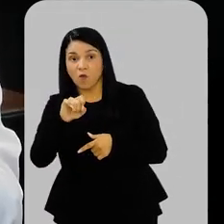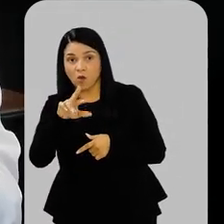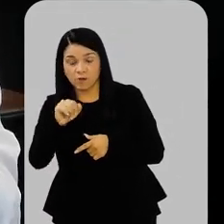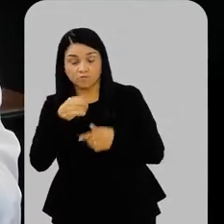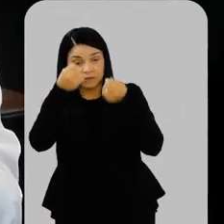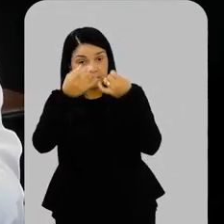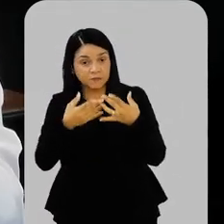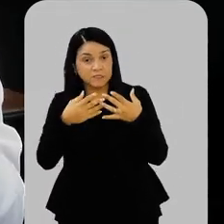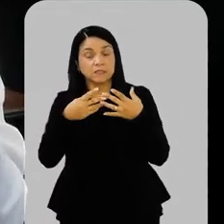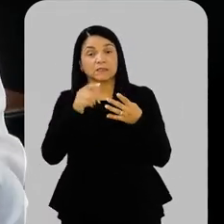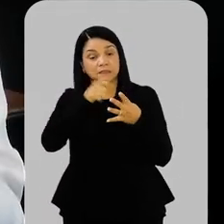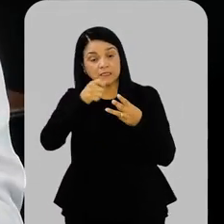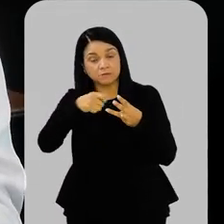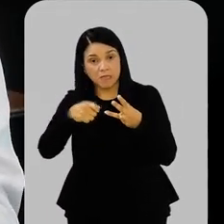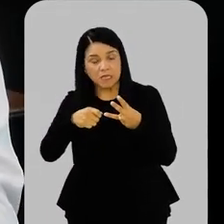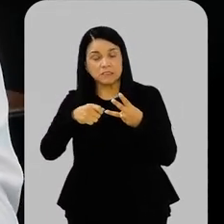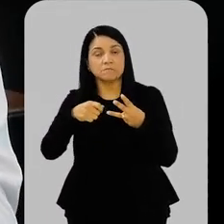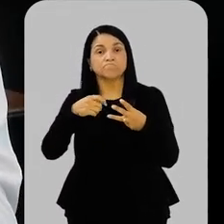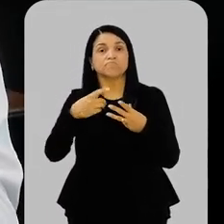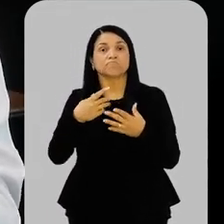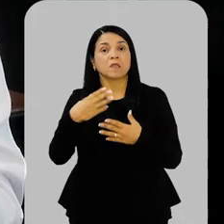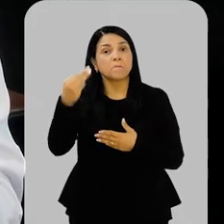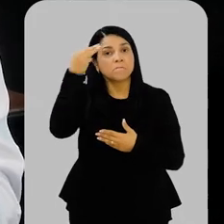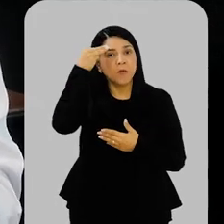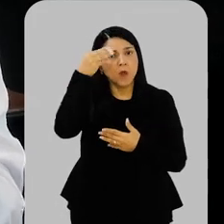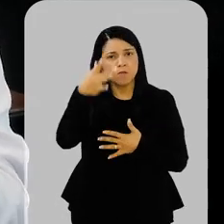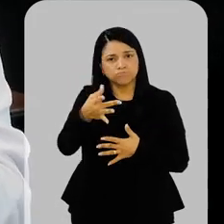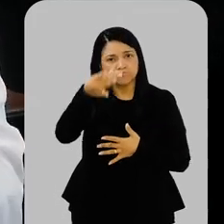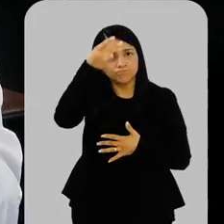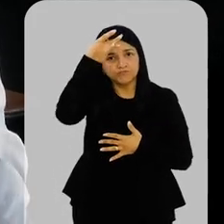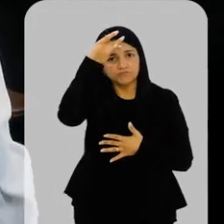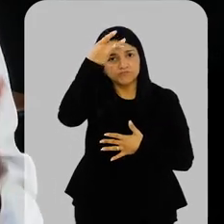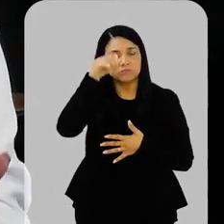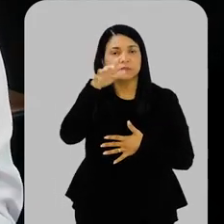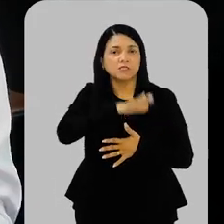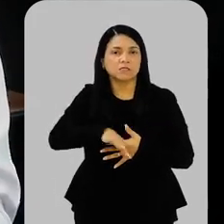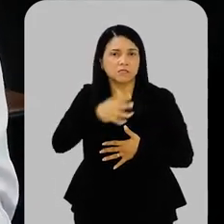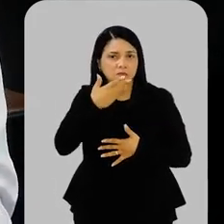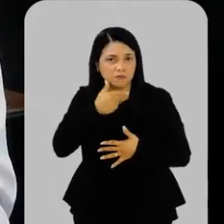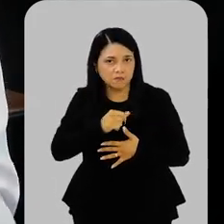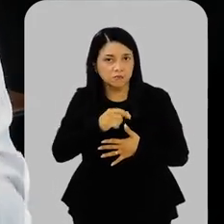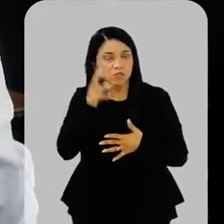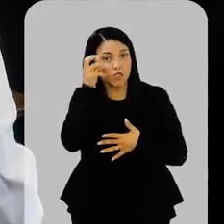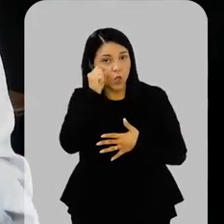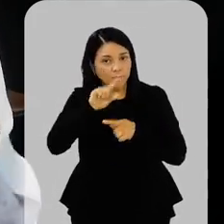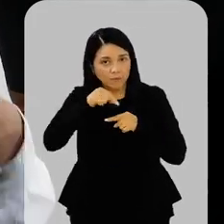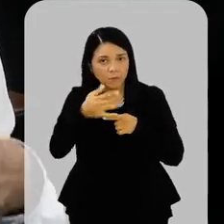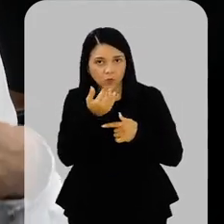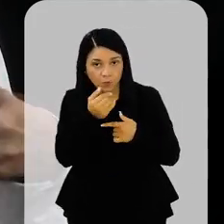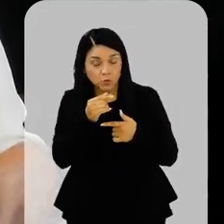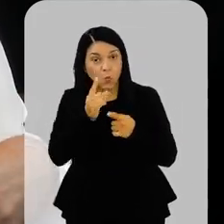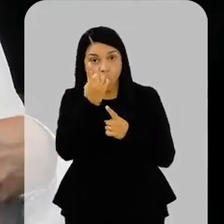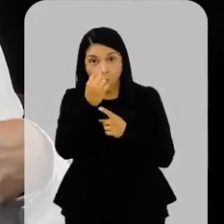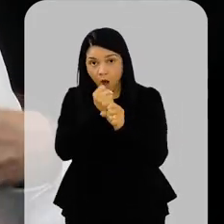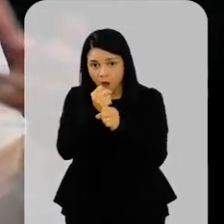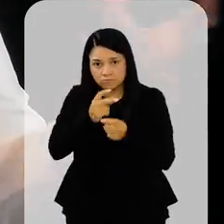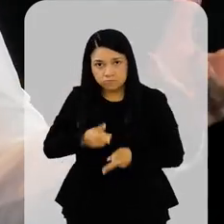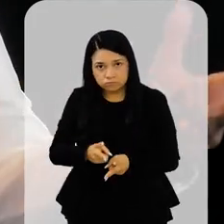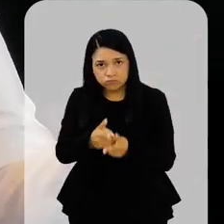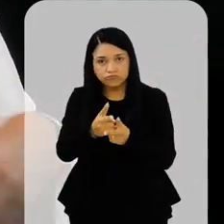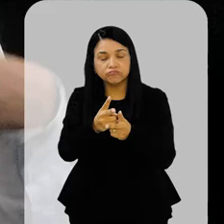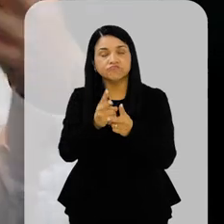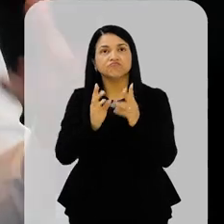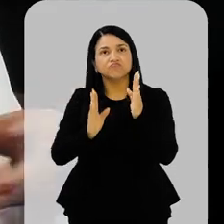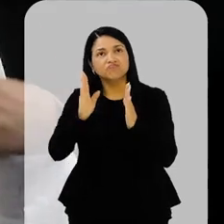participam desse estudo está consolidada. Depois de um ano, por exemplo, é possível manter durante todo o período